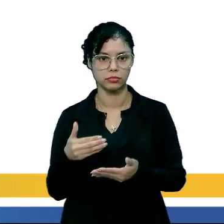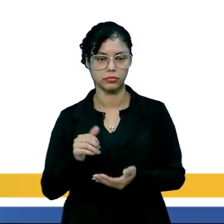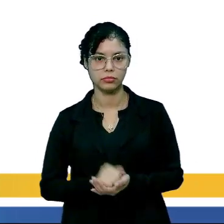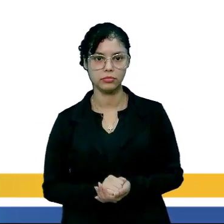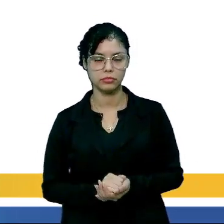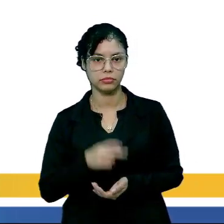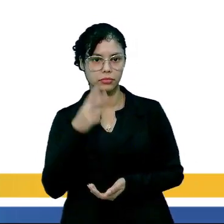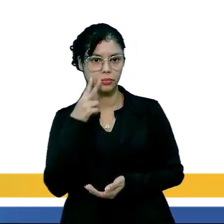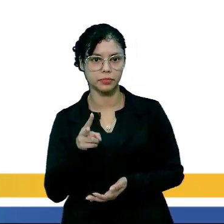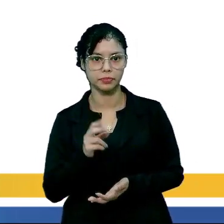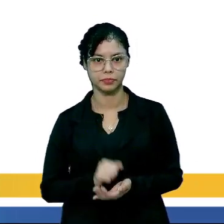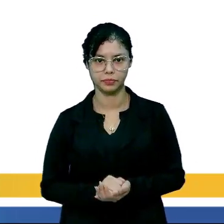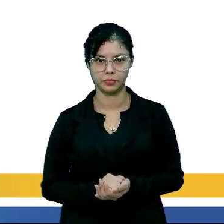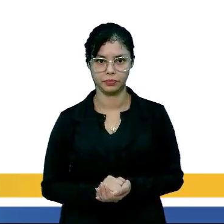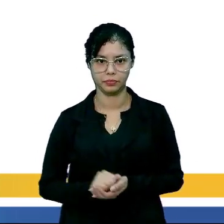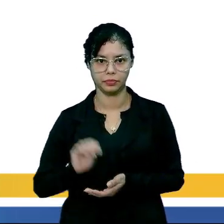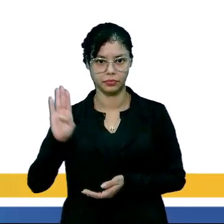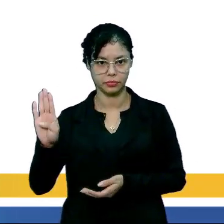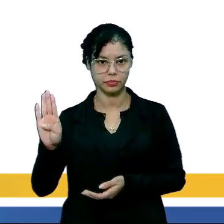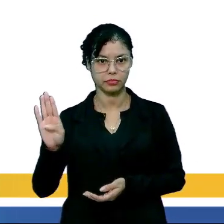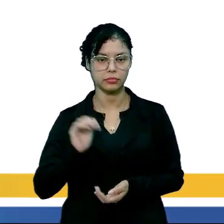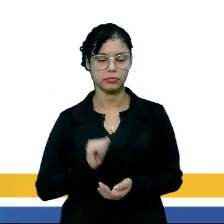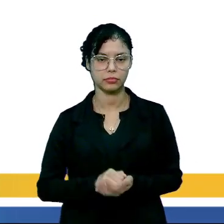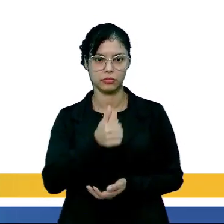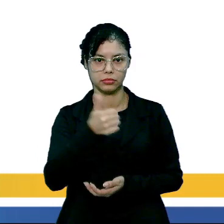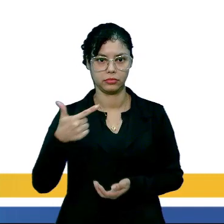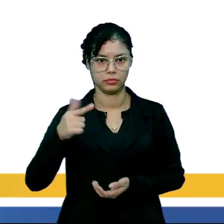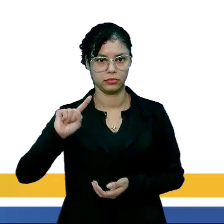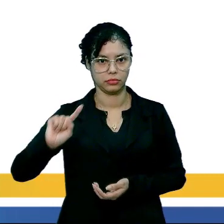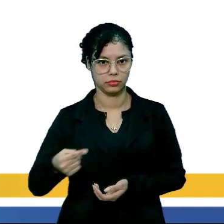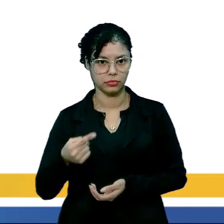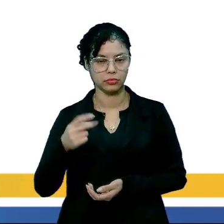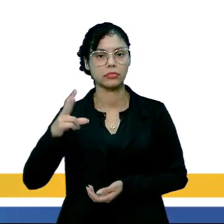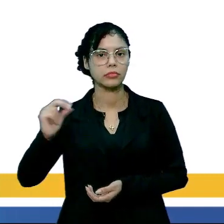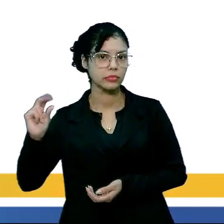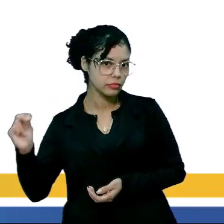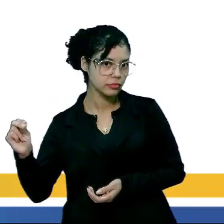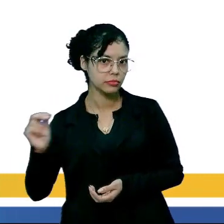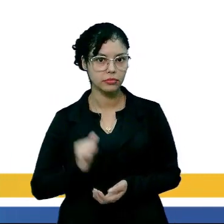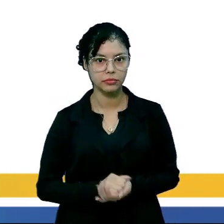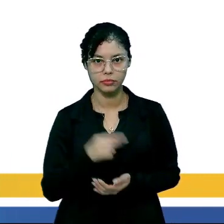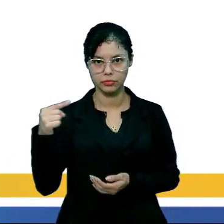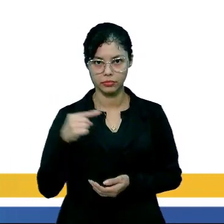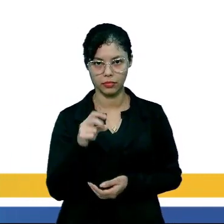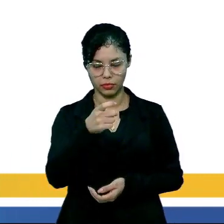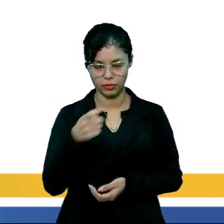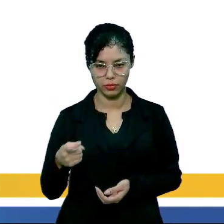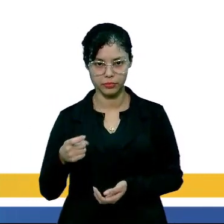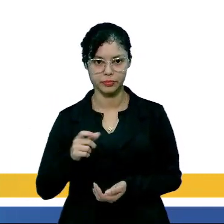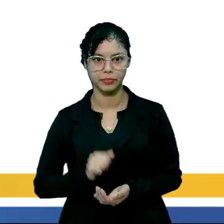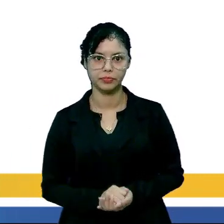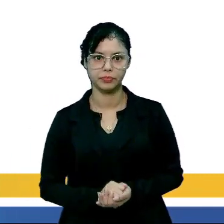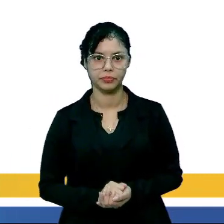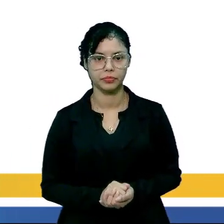nós vamos ter o vírus B. 12.500 menos X.